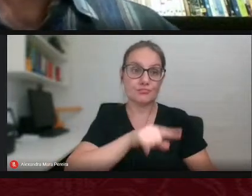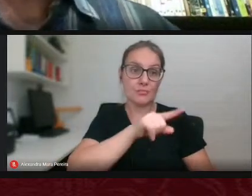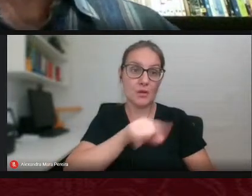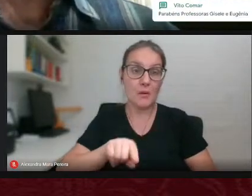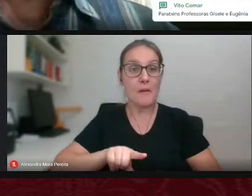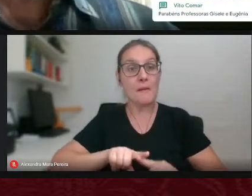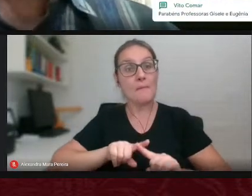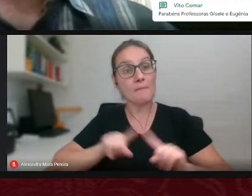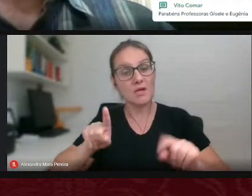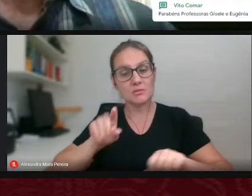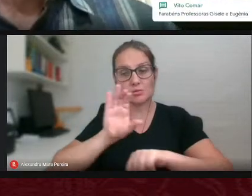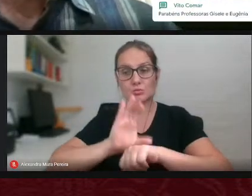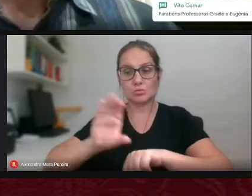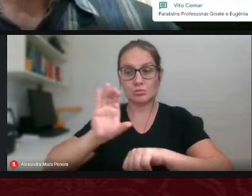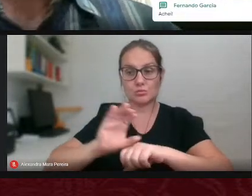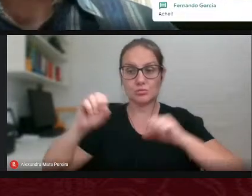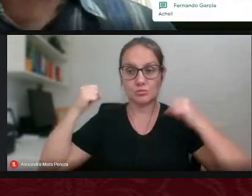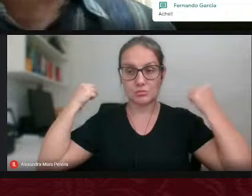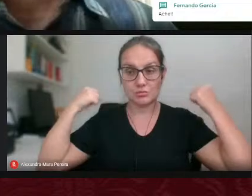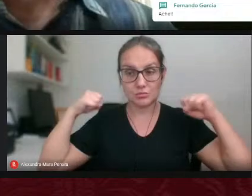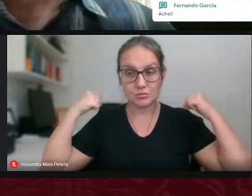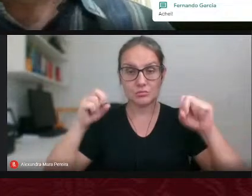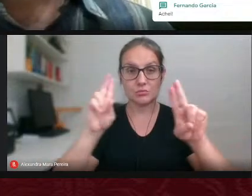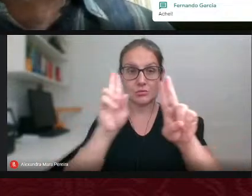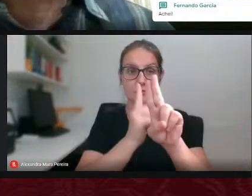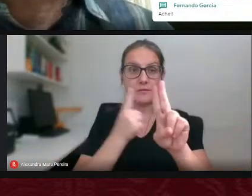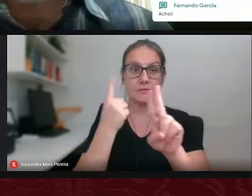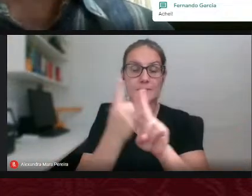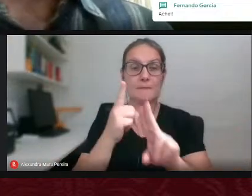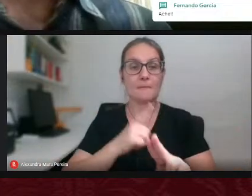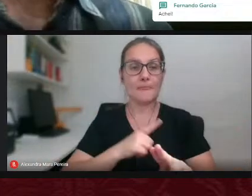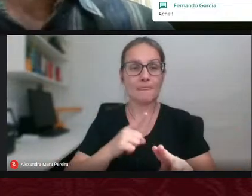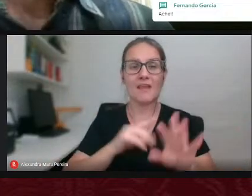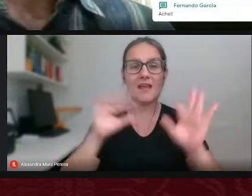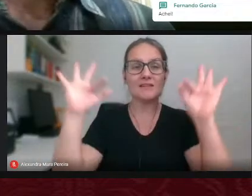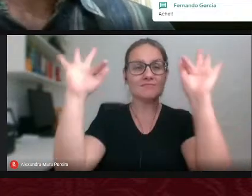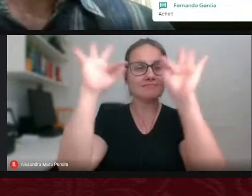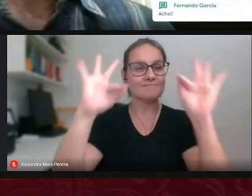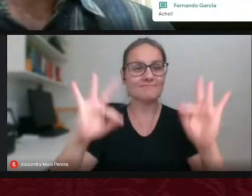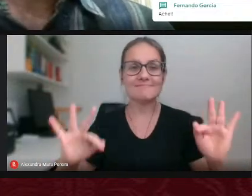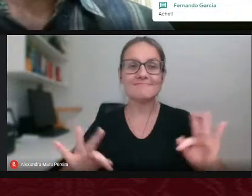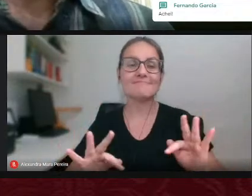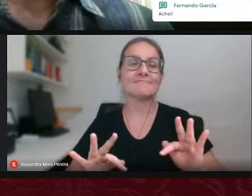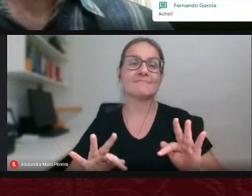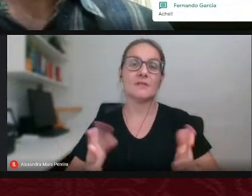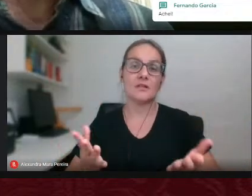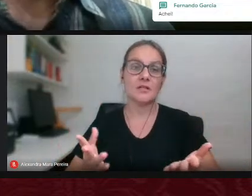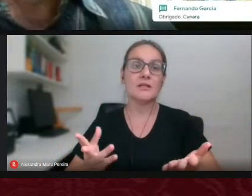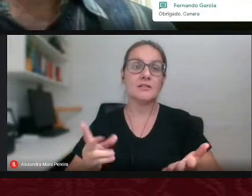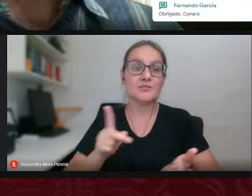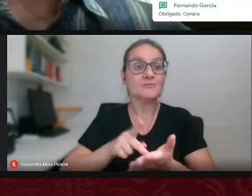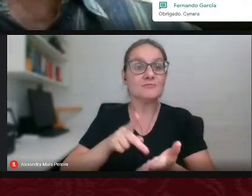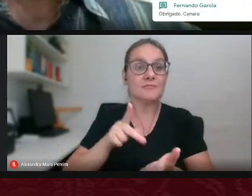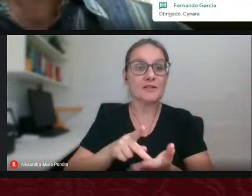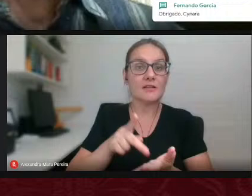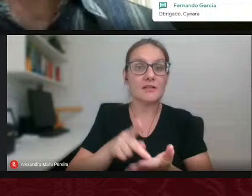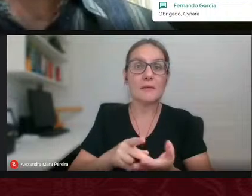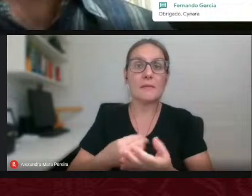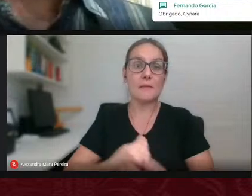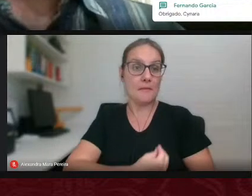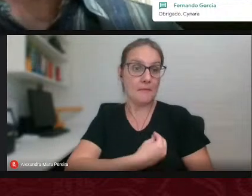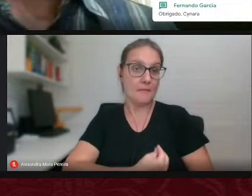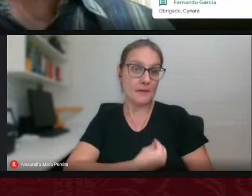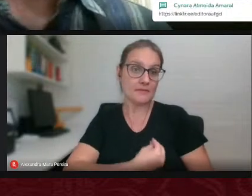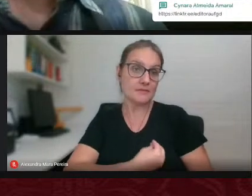educação física da UFGD teve de fato a felicidade, né? De de fato participar